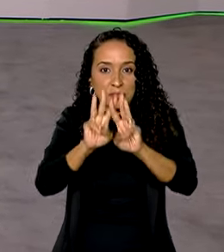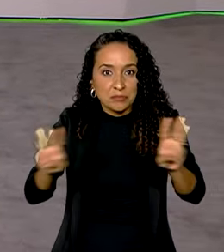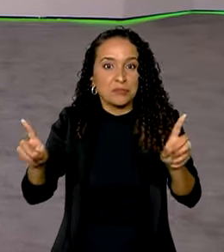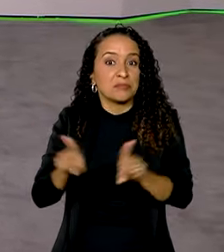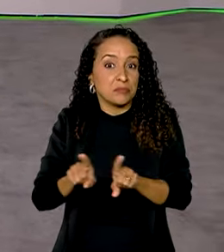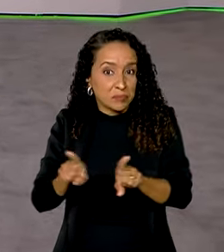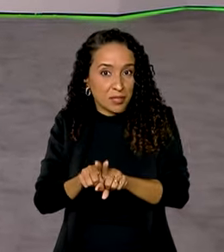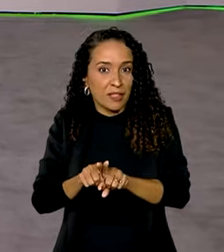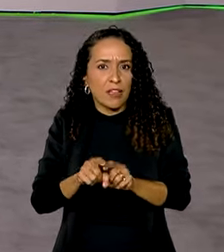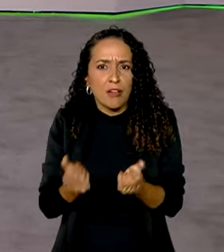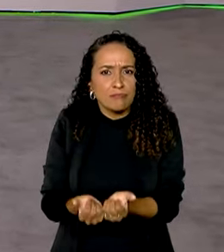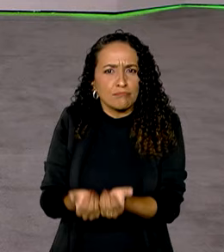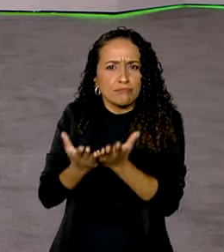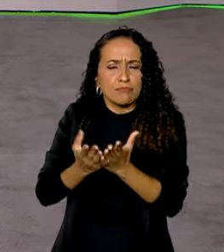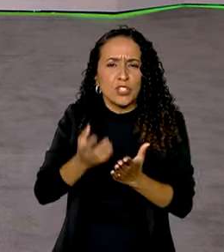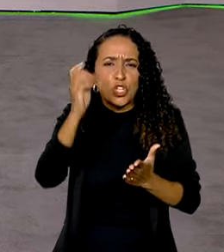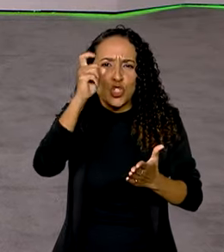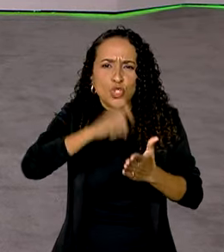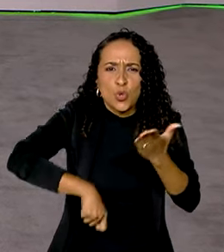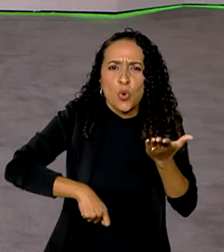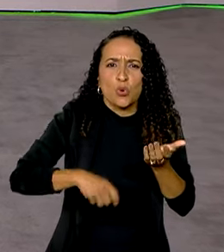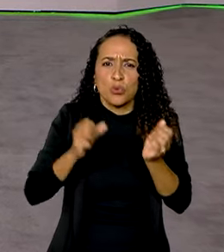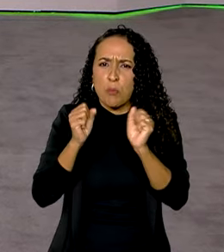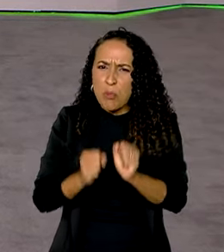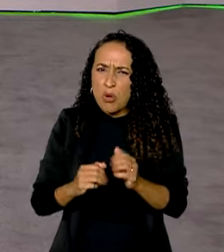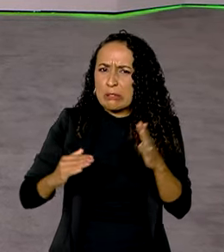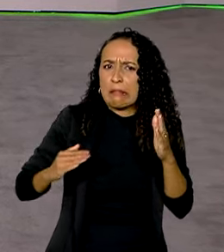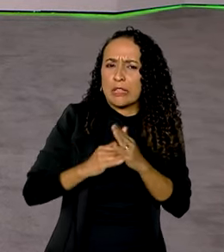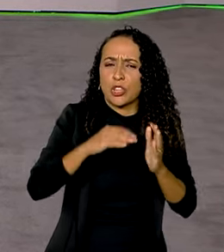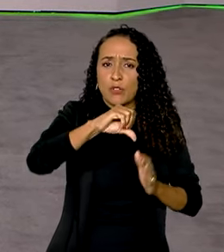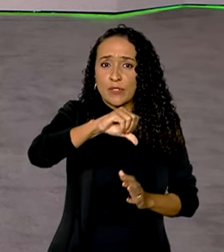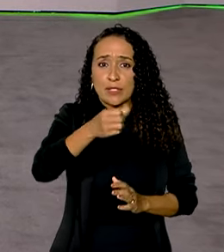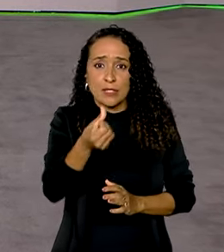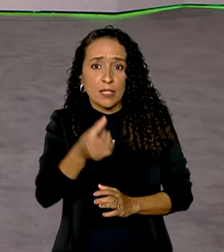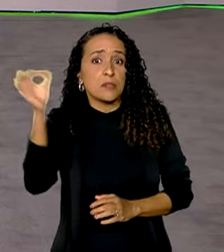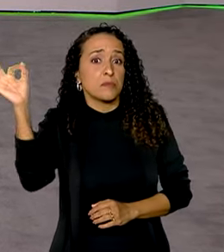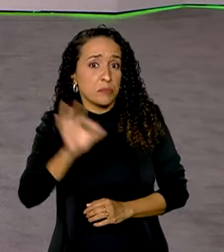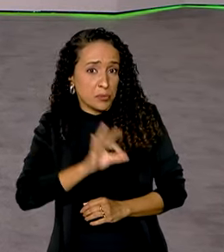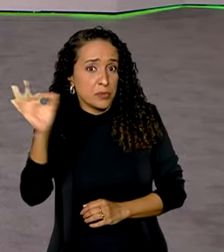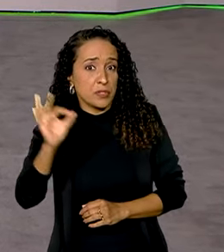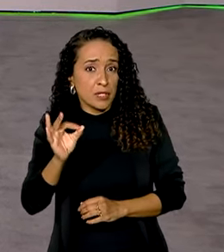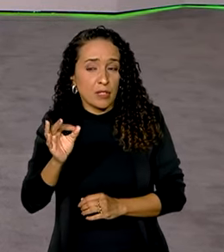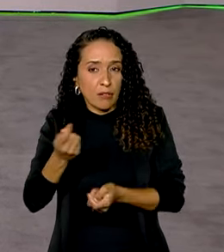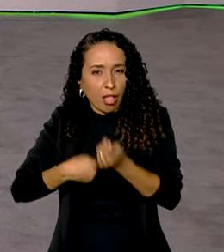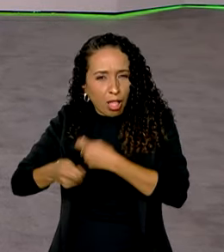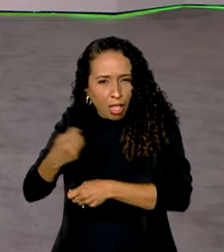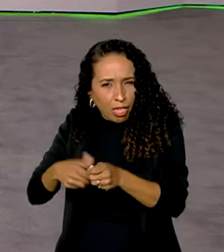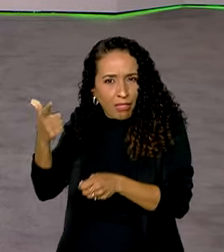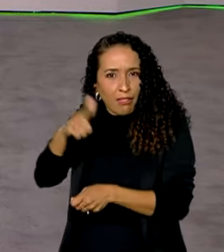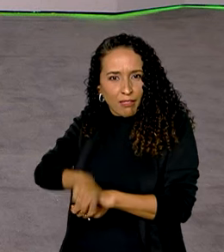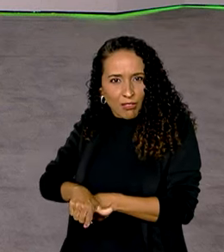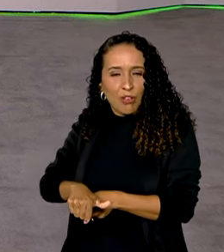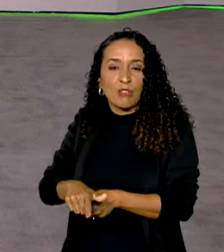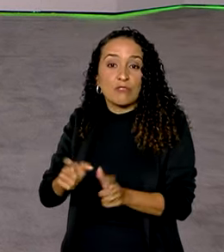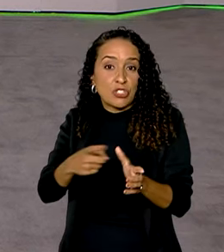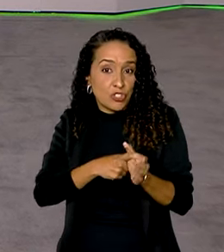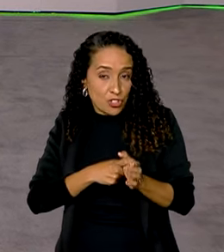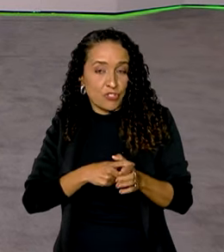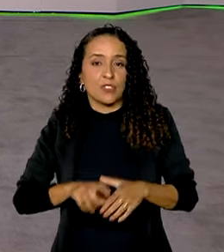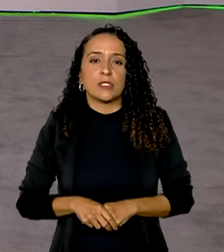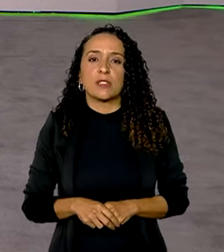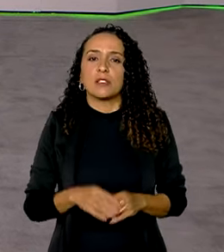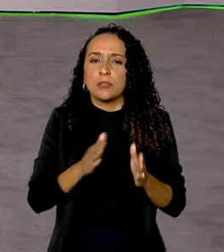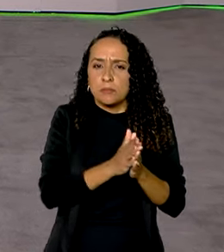programa, que oferece descontos que podem chegar até 96% na renegociação de dívidas.